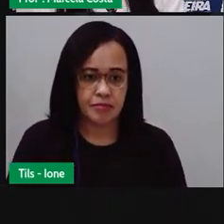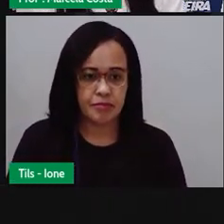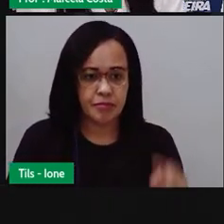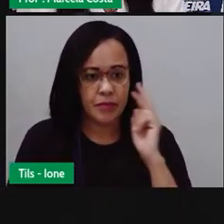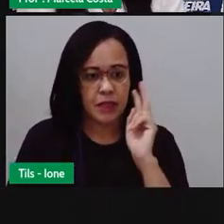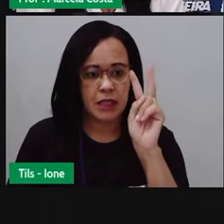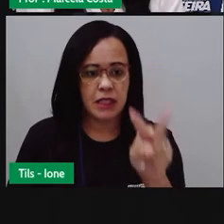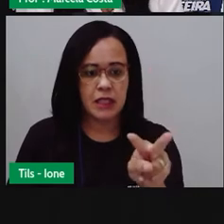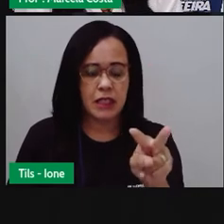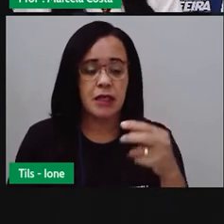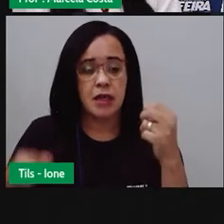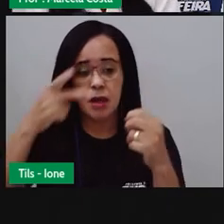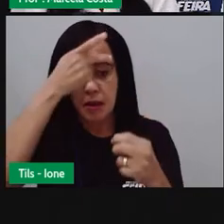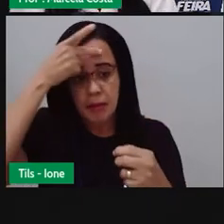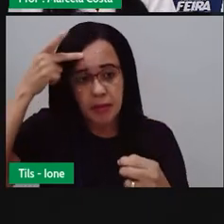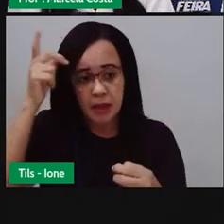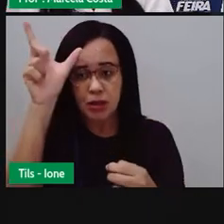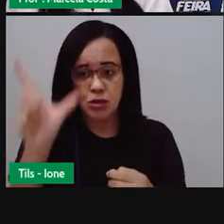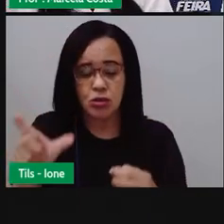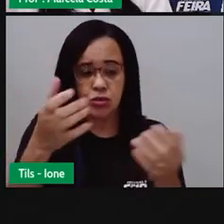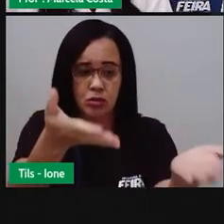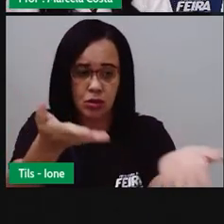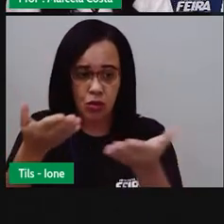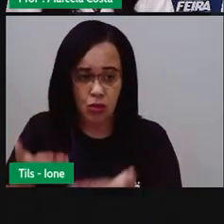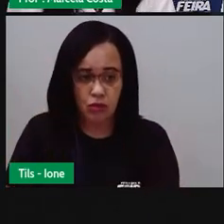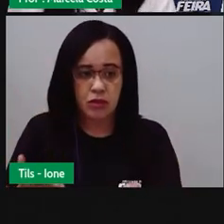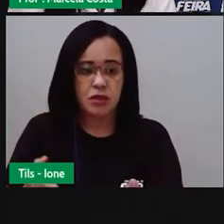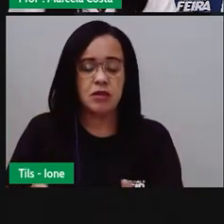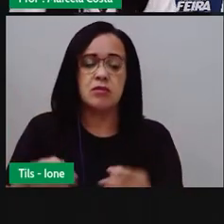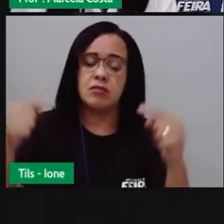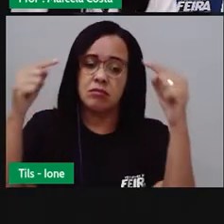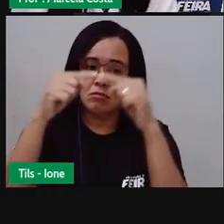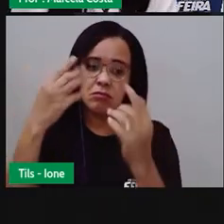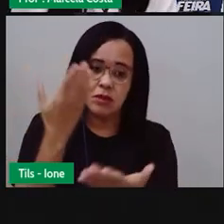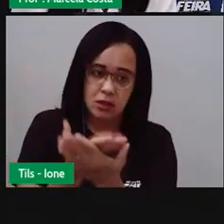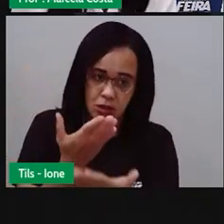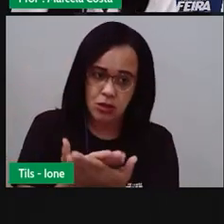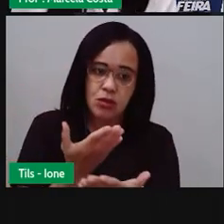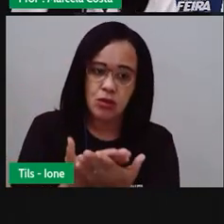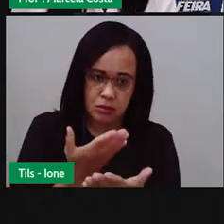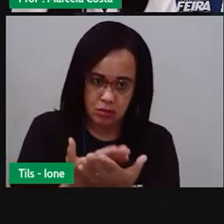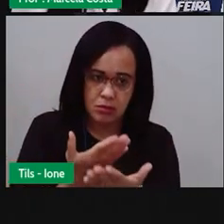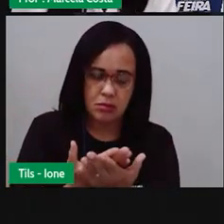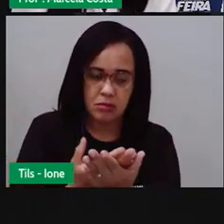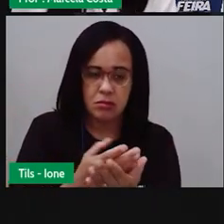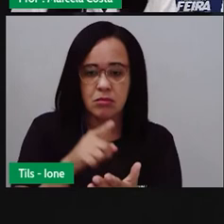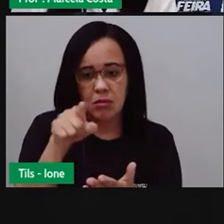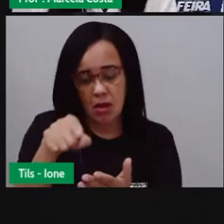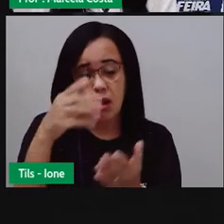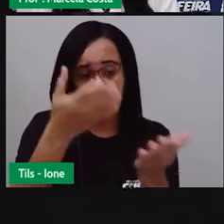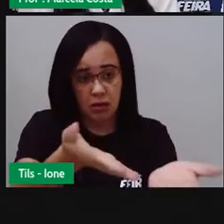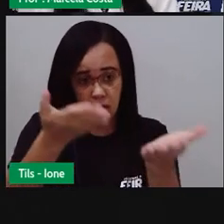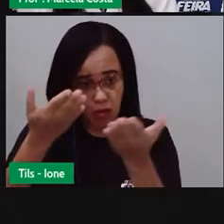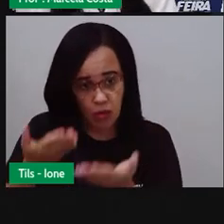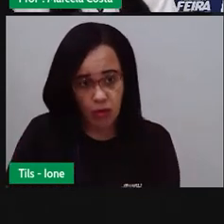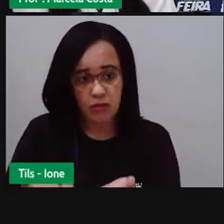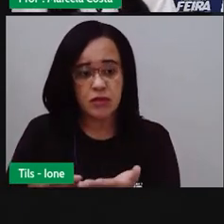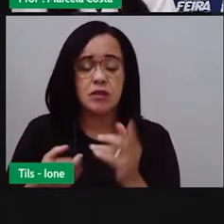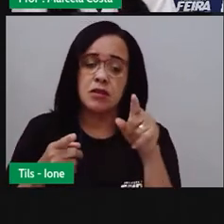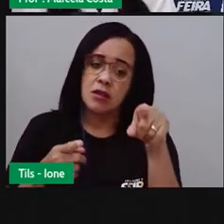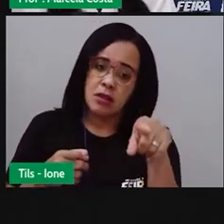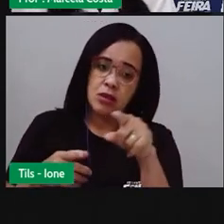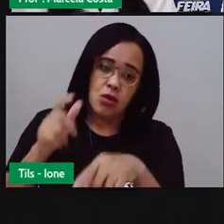quem está convidando é a escola municipal Nossa Senhora da Conceição. Está